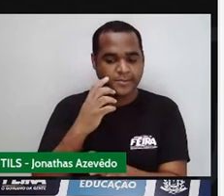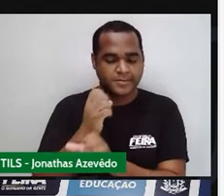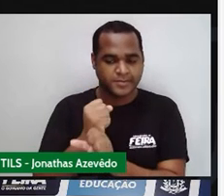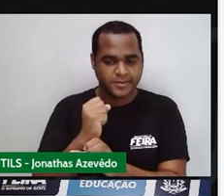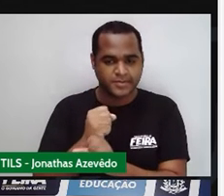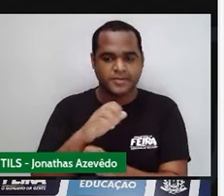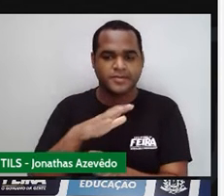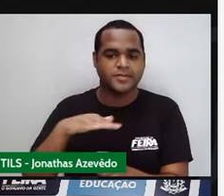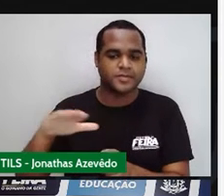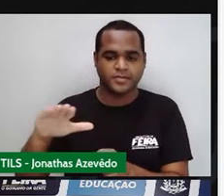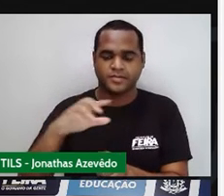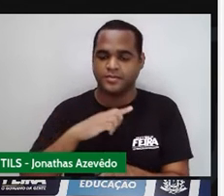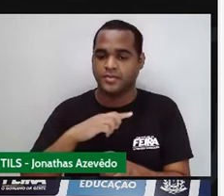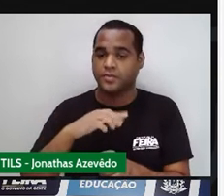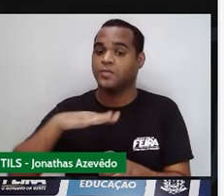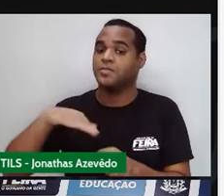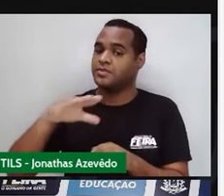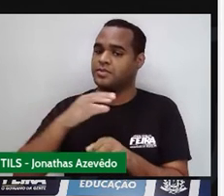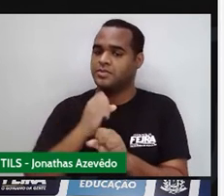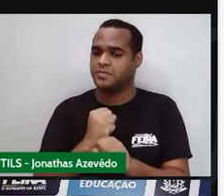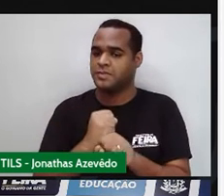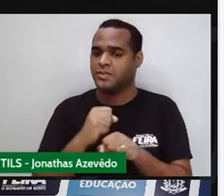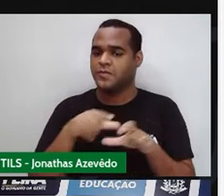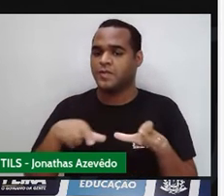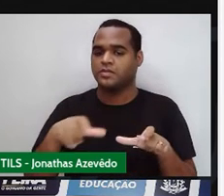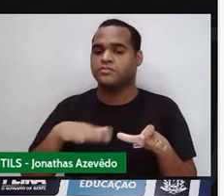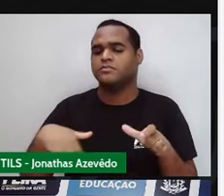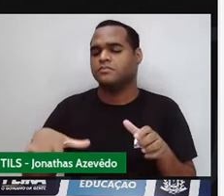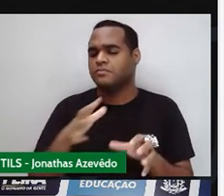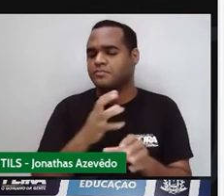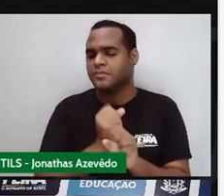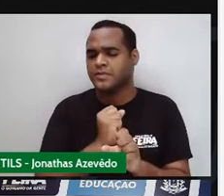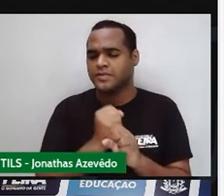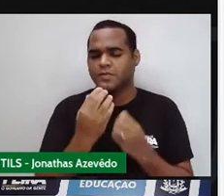área de qualquer trapézio, independente das medidas dele?